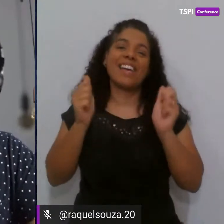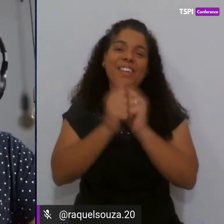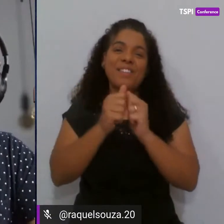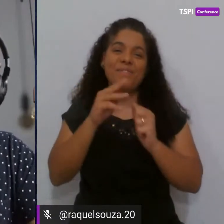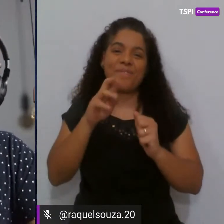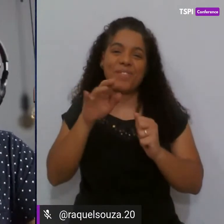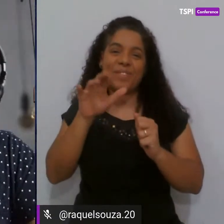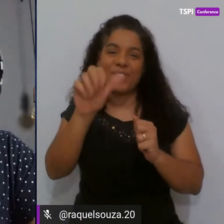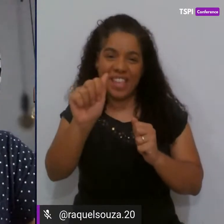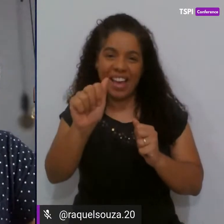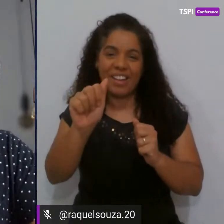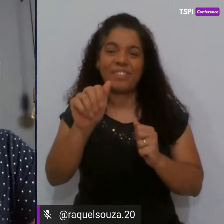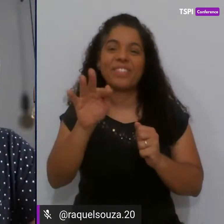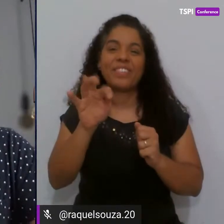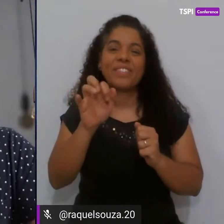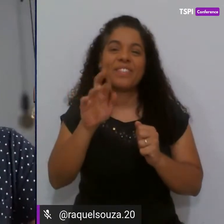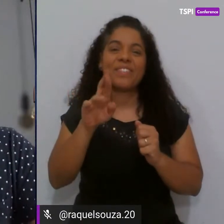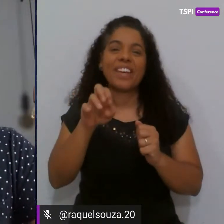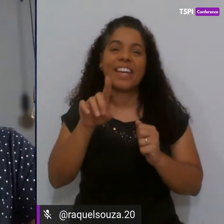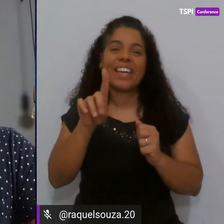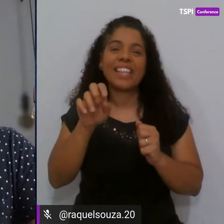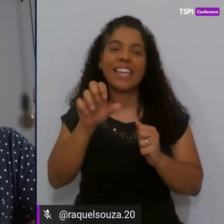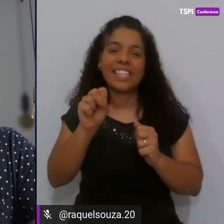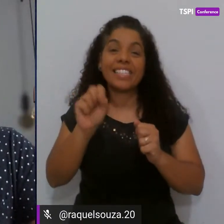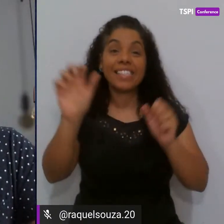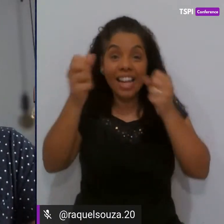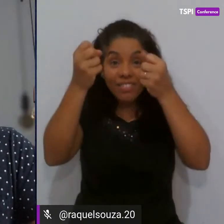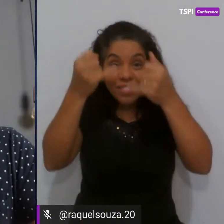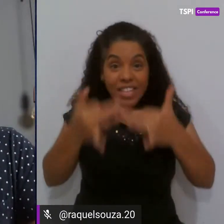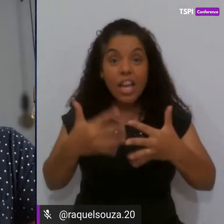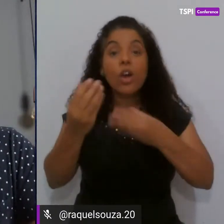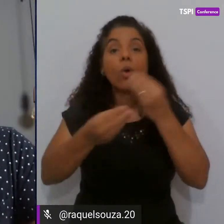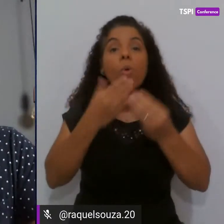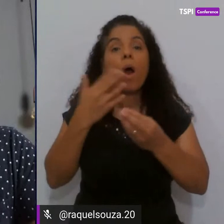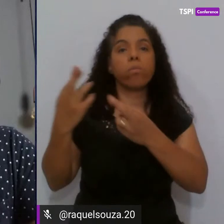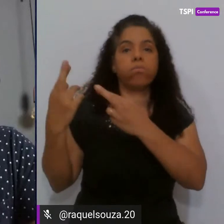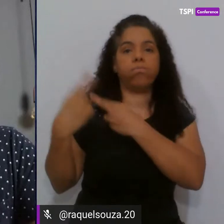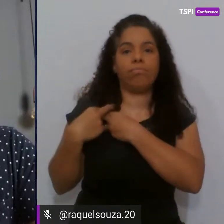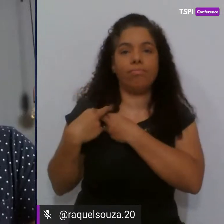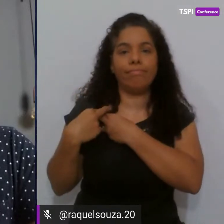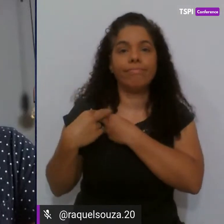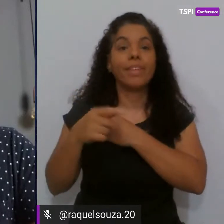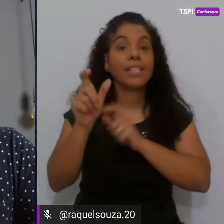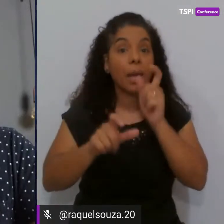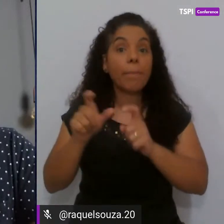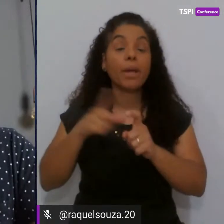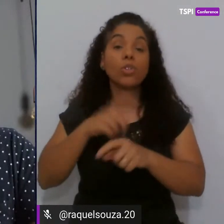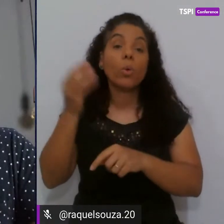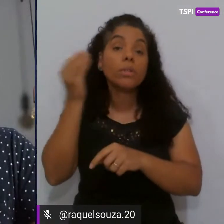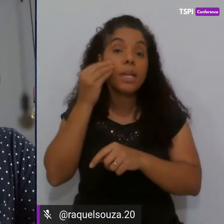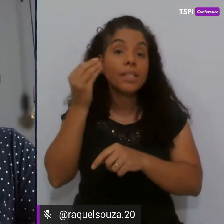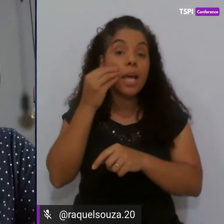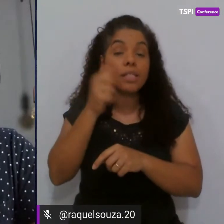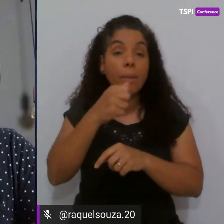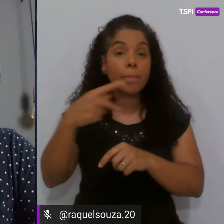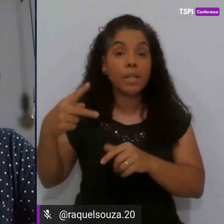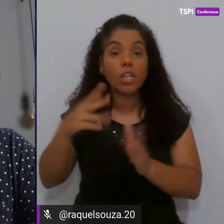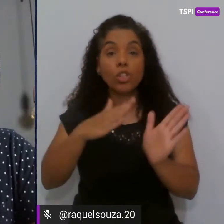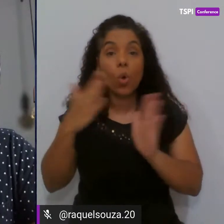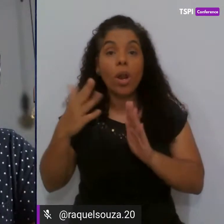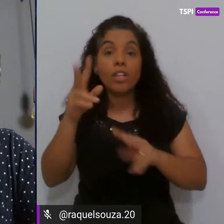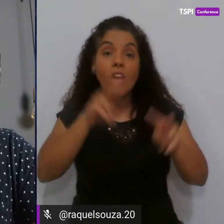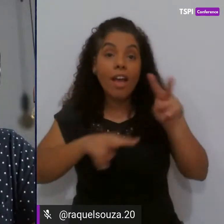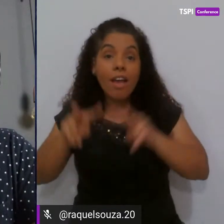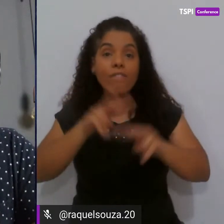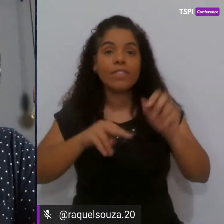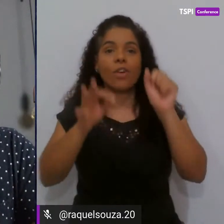Fernandes, e ela vai falar um pouco aí sobre qual é o papel da pessoa que testa aplicações durante revisões